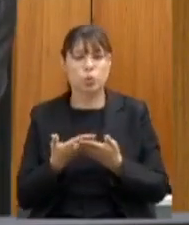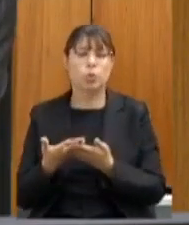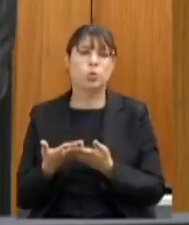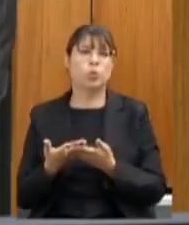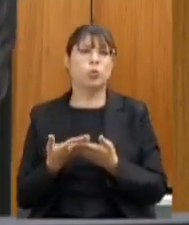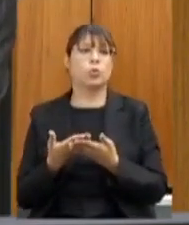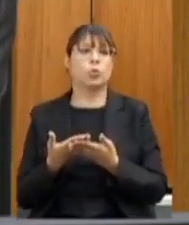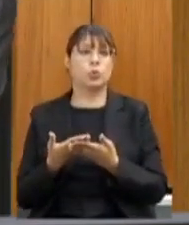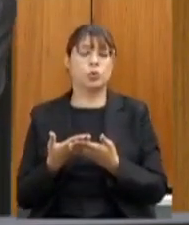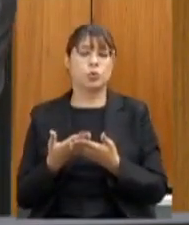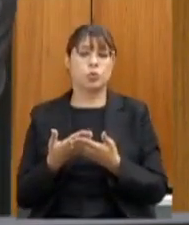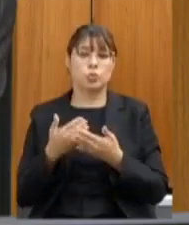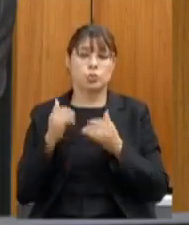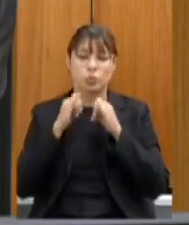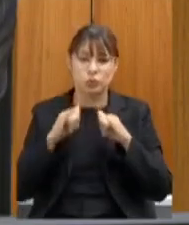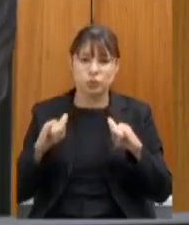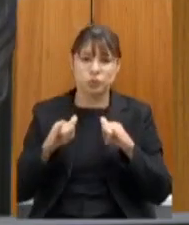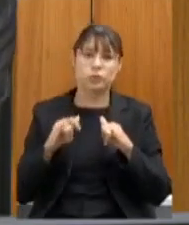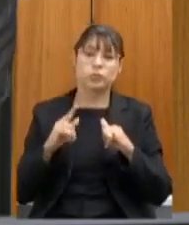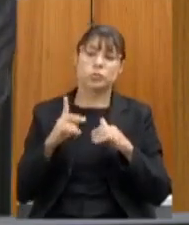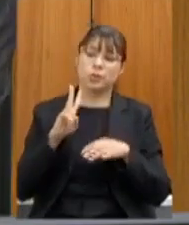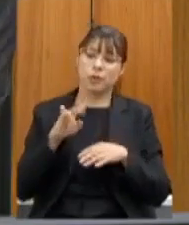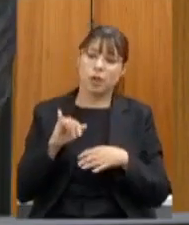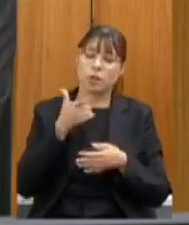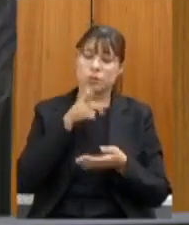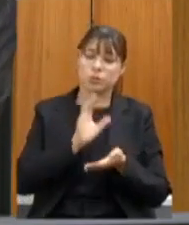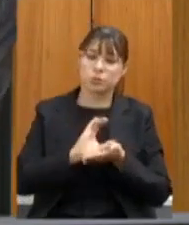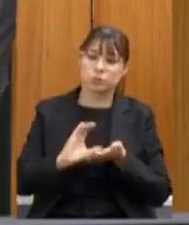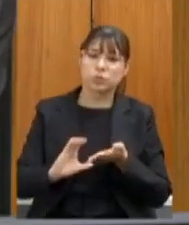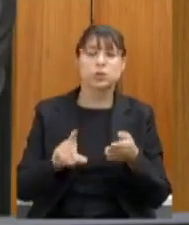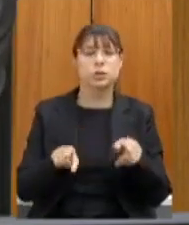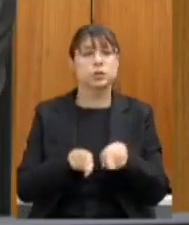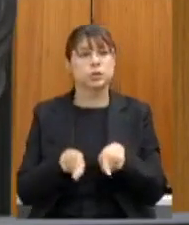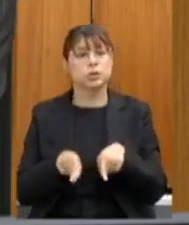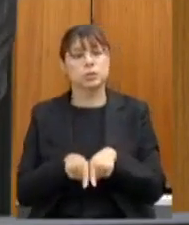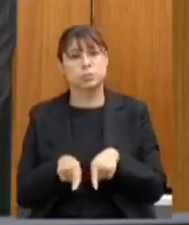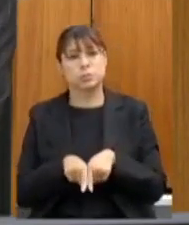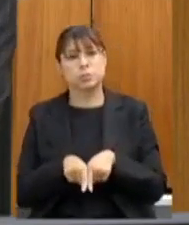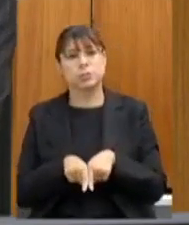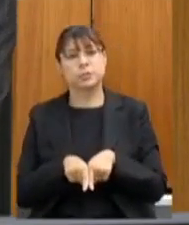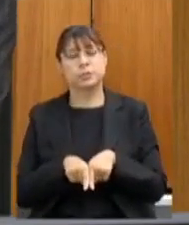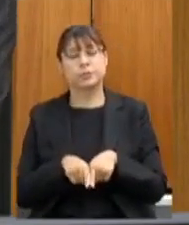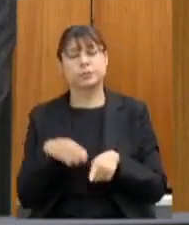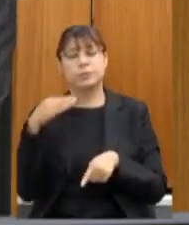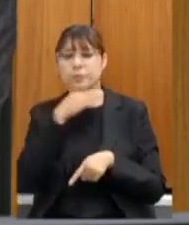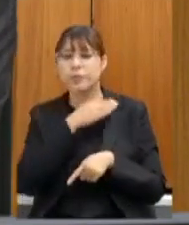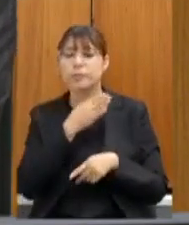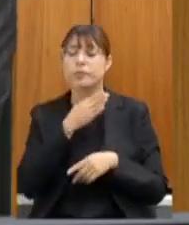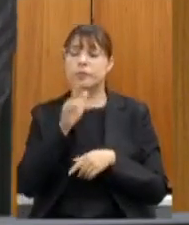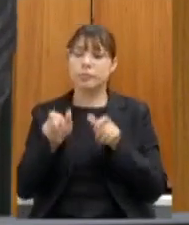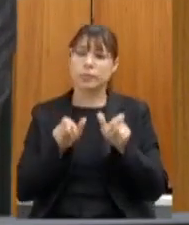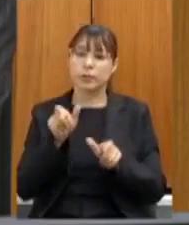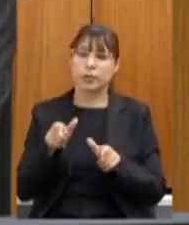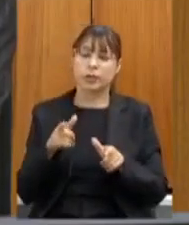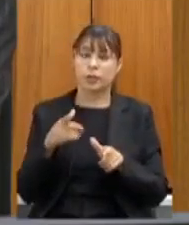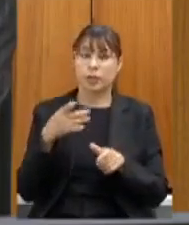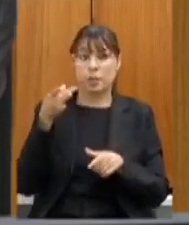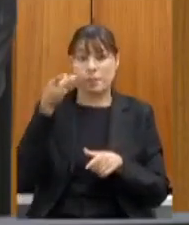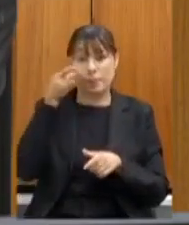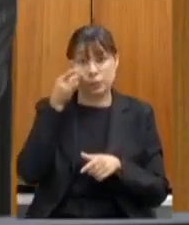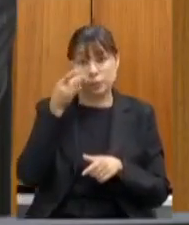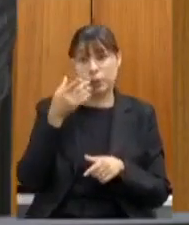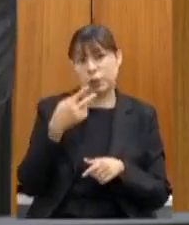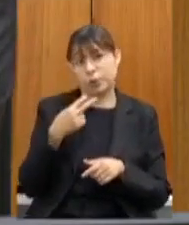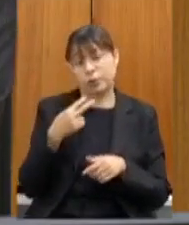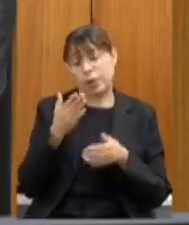anunciando lá atrás o envio desse recurso e tivemos lá já vendo a satisfação onde a gente não pôde estar pessoalmente por causa